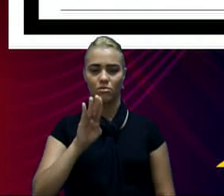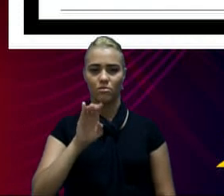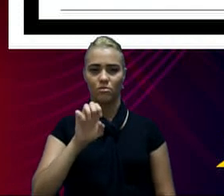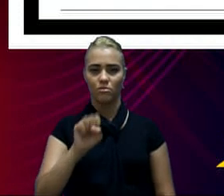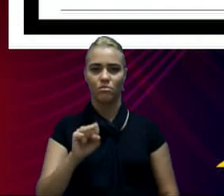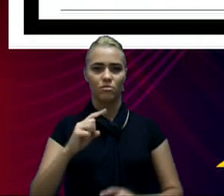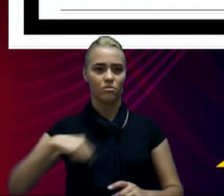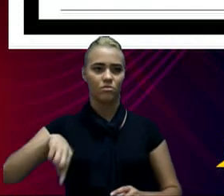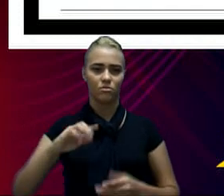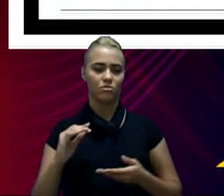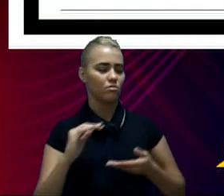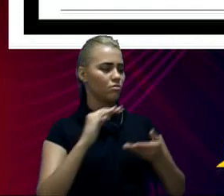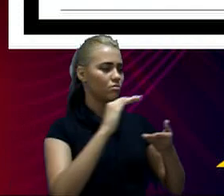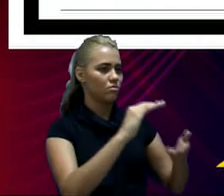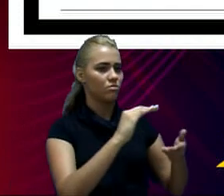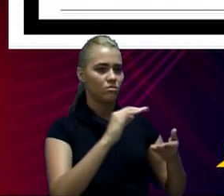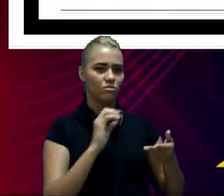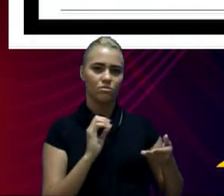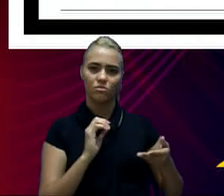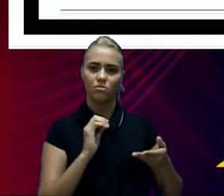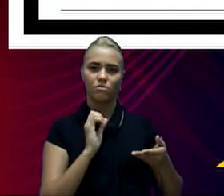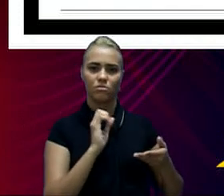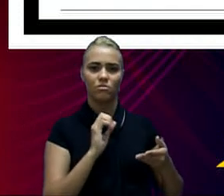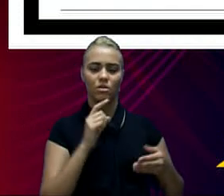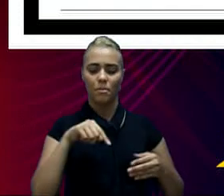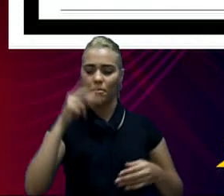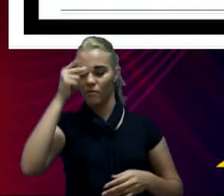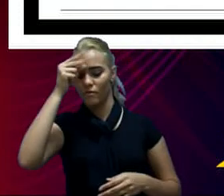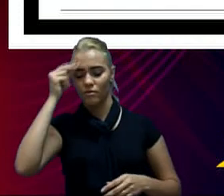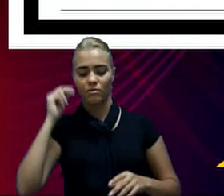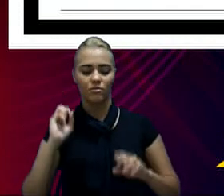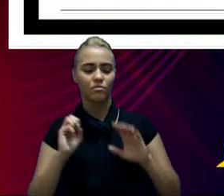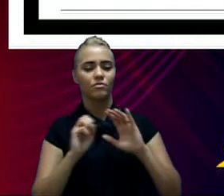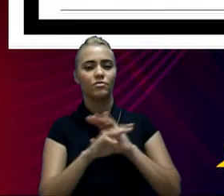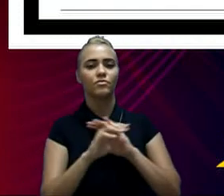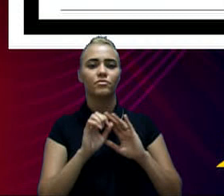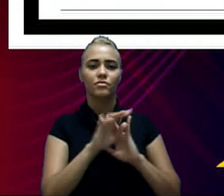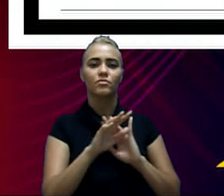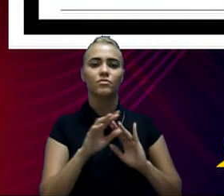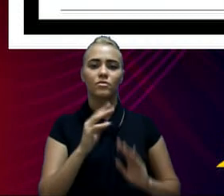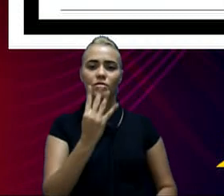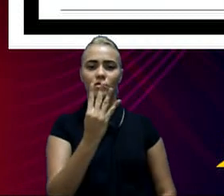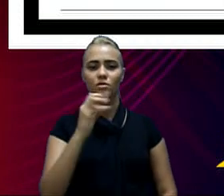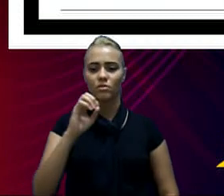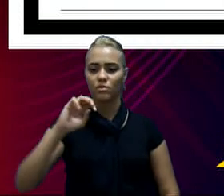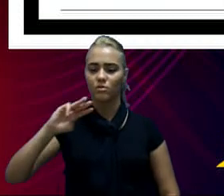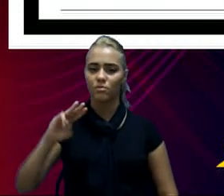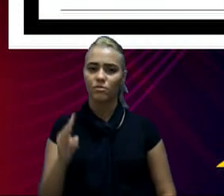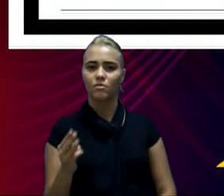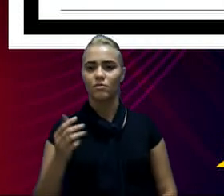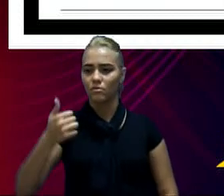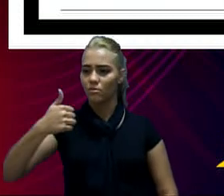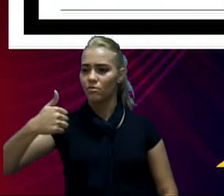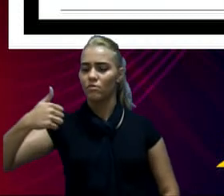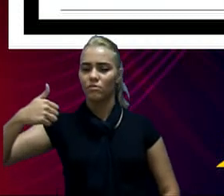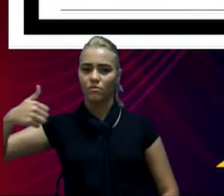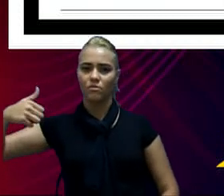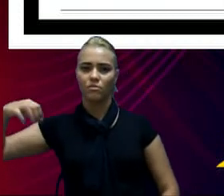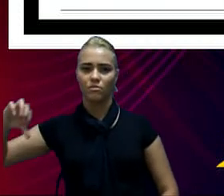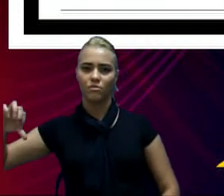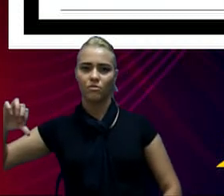transferência financeira da Prefeitura, no ano de 2020, R$ 40,119,00,